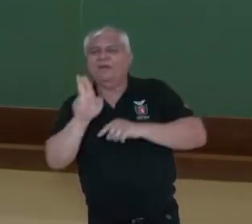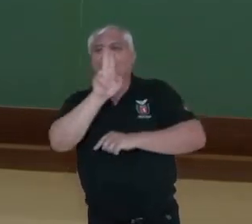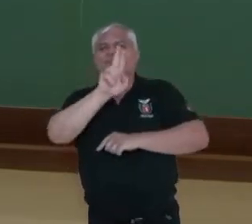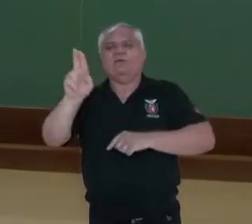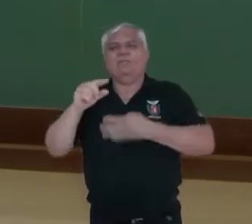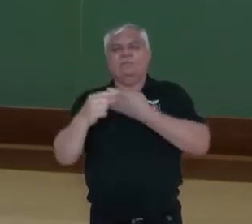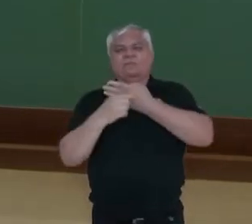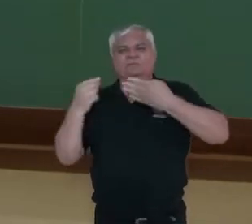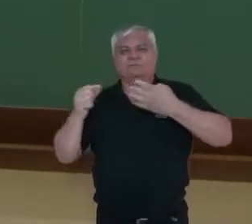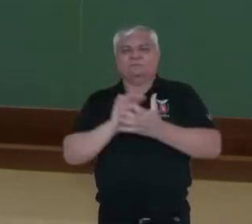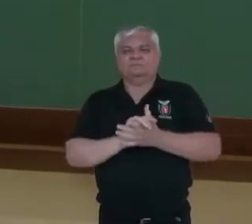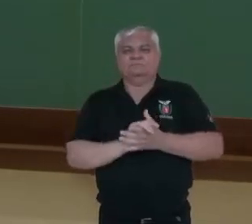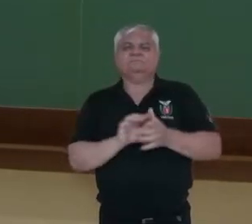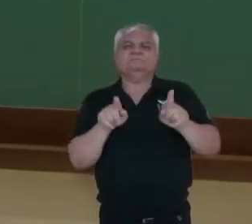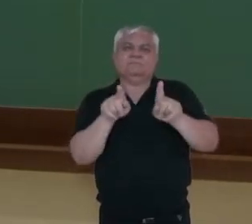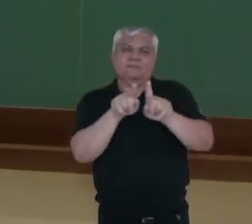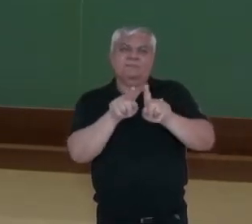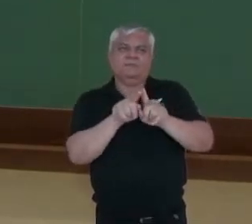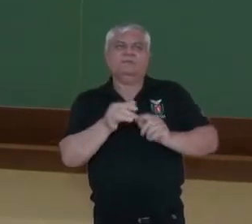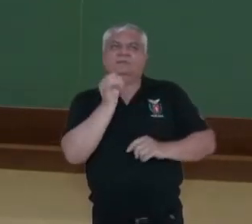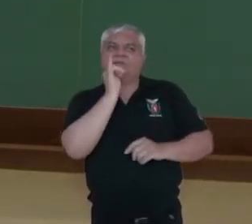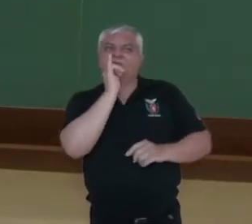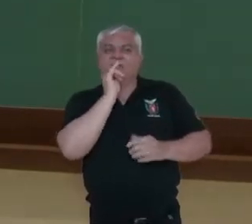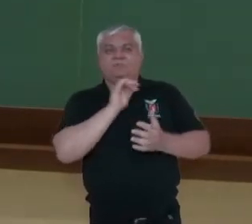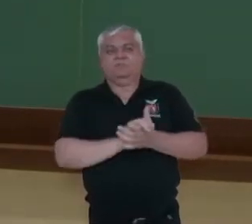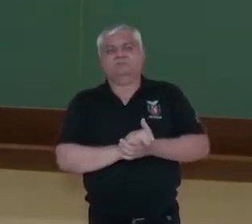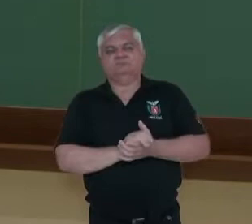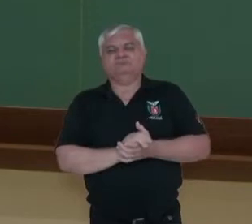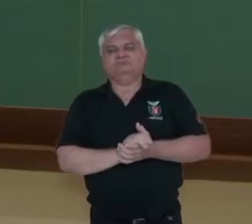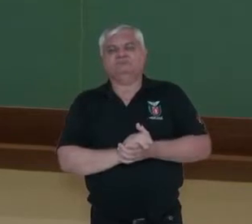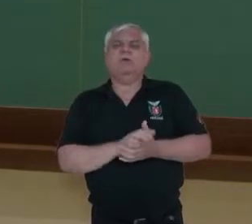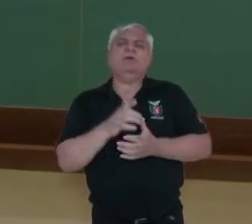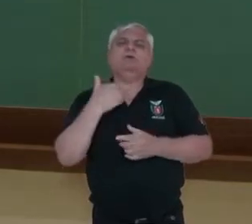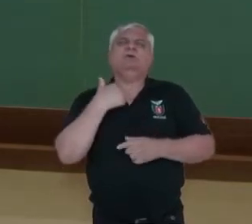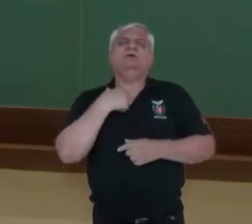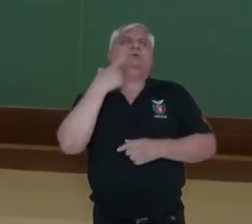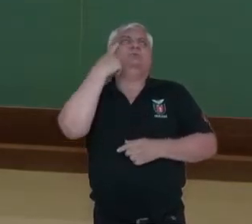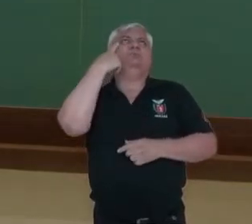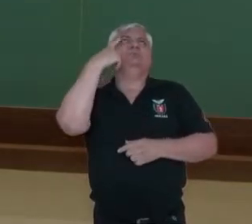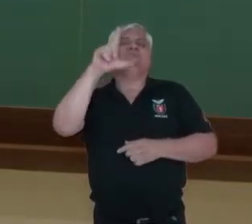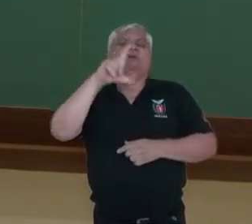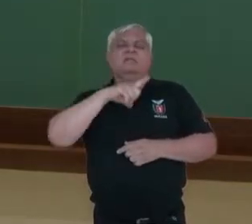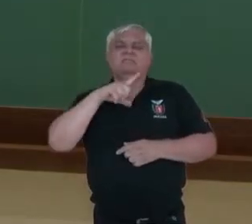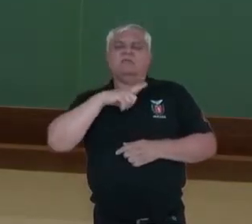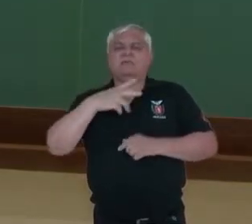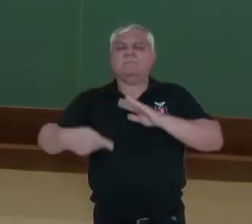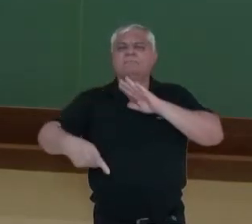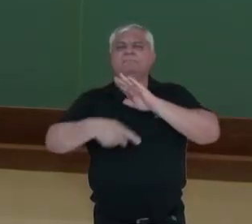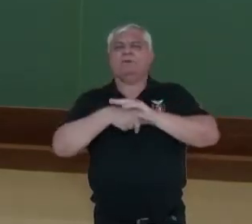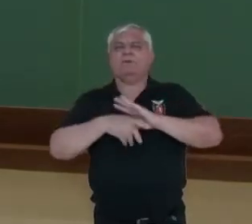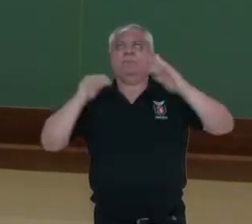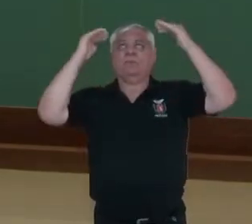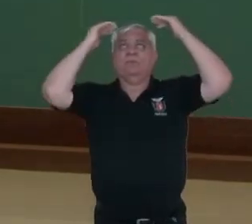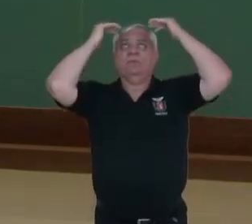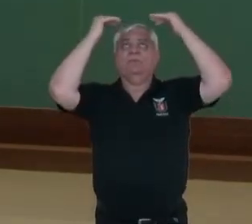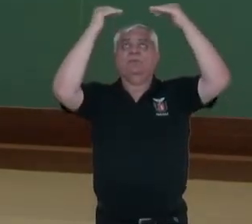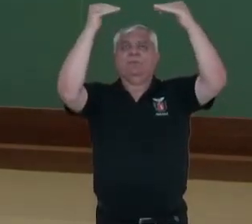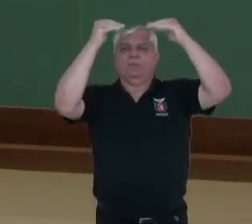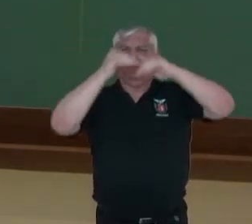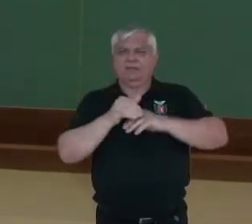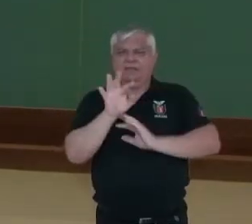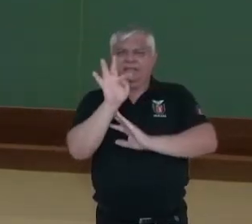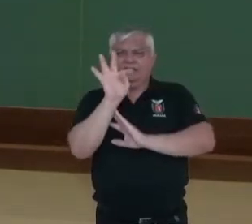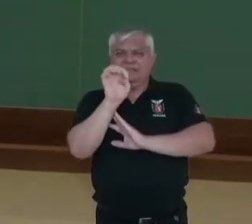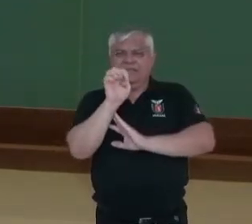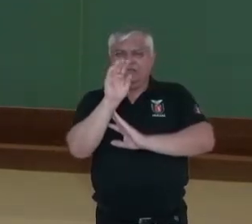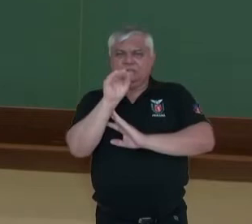parte pelo todo e vice-versa. Olha um exemplo. Um dia terei meu próprio teto. A gente sabe que teto é a parte de uma